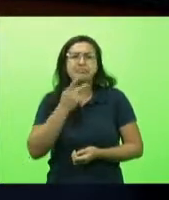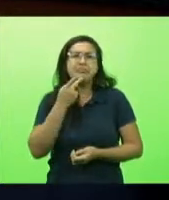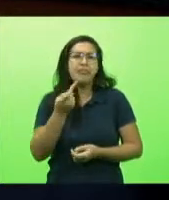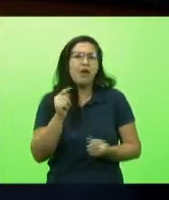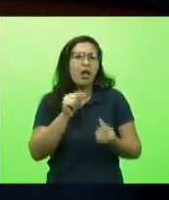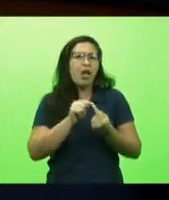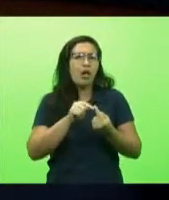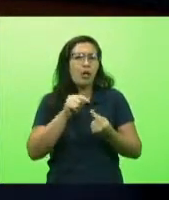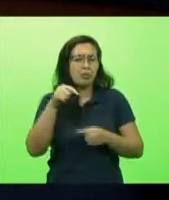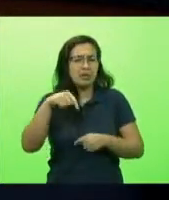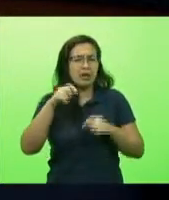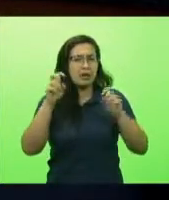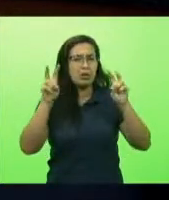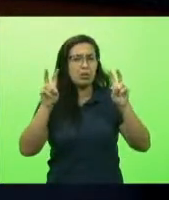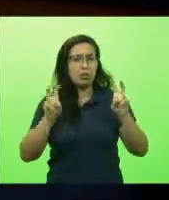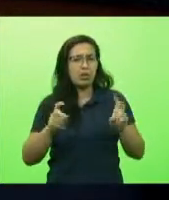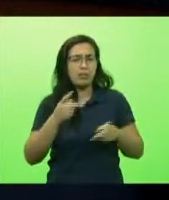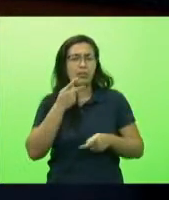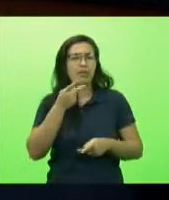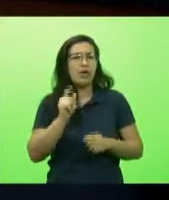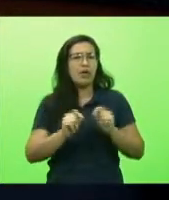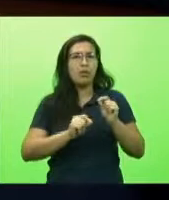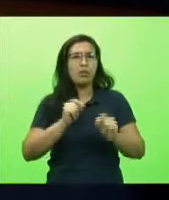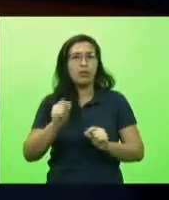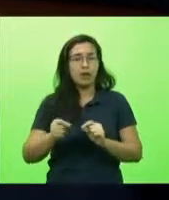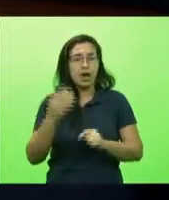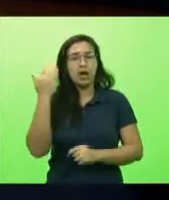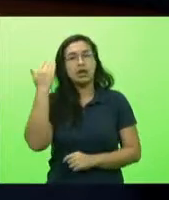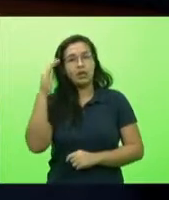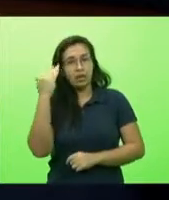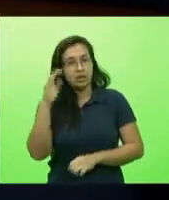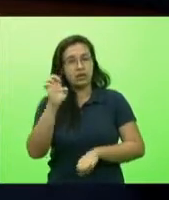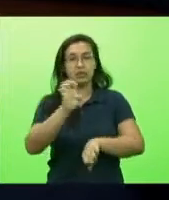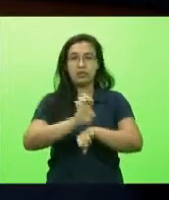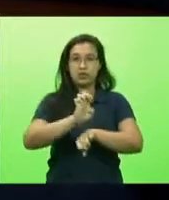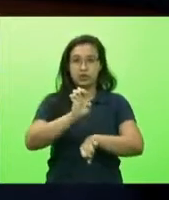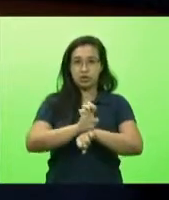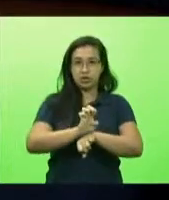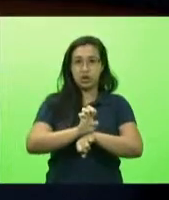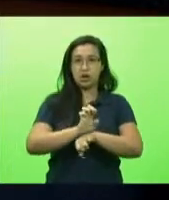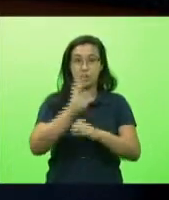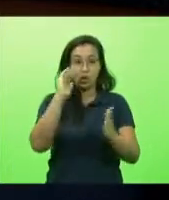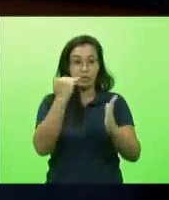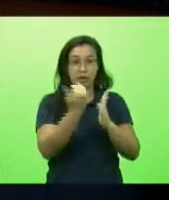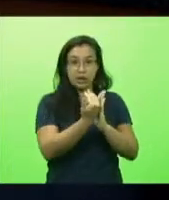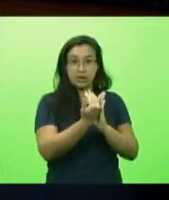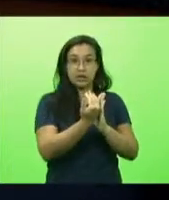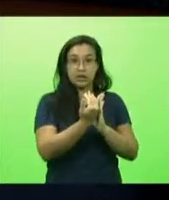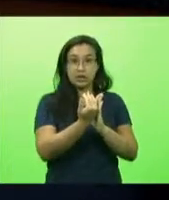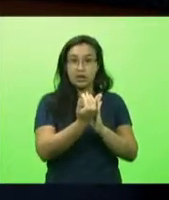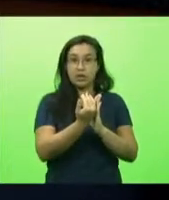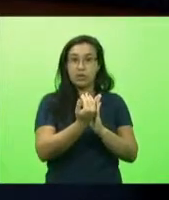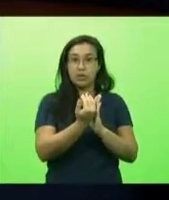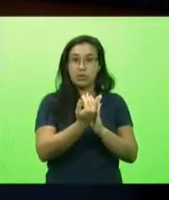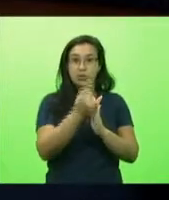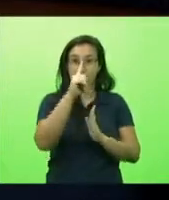secretário eu entendo que o estado seguiu o plano nacional de imunização